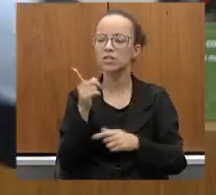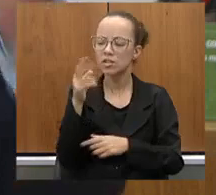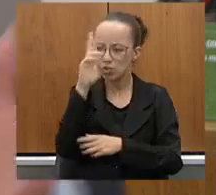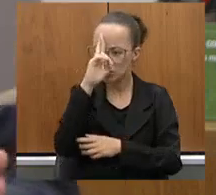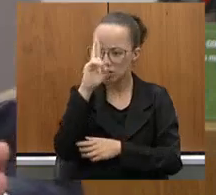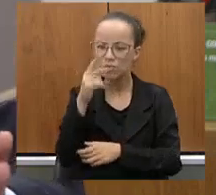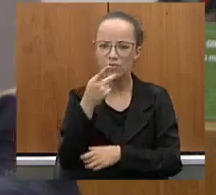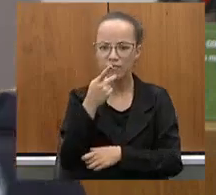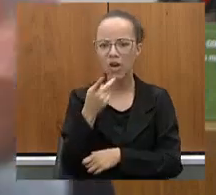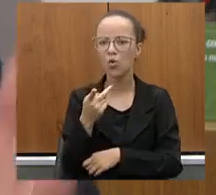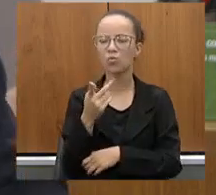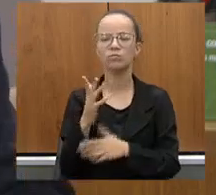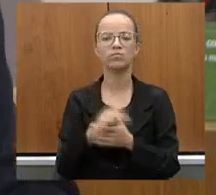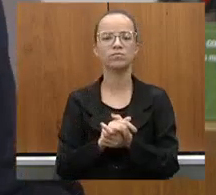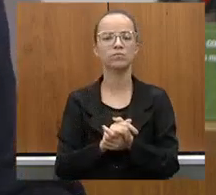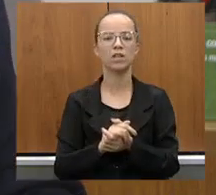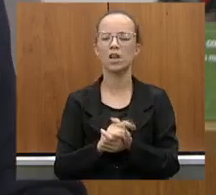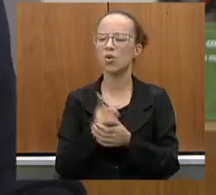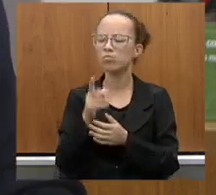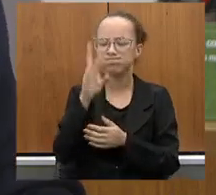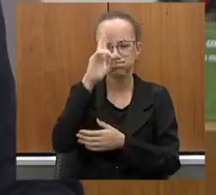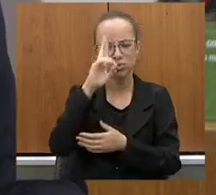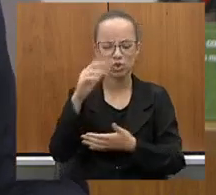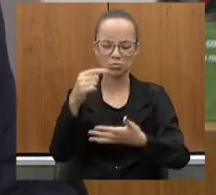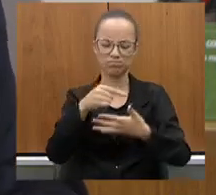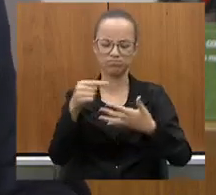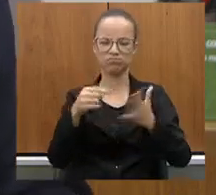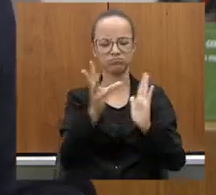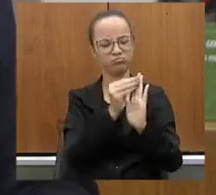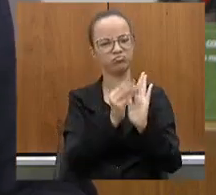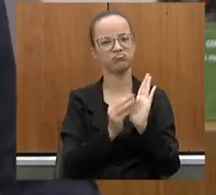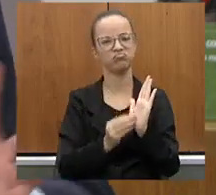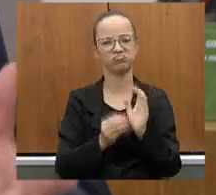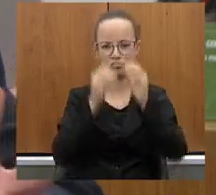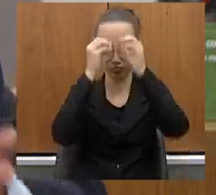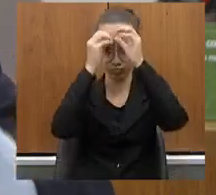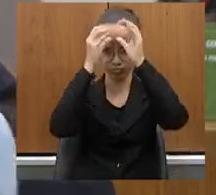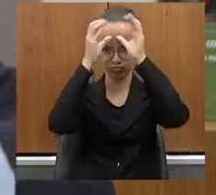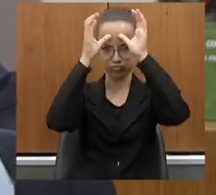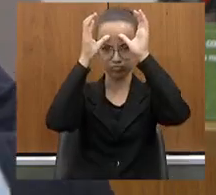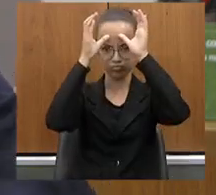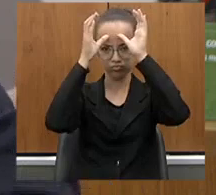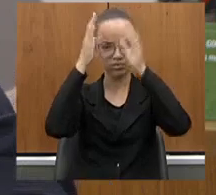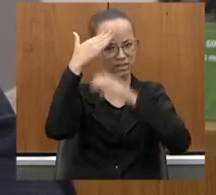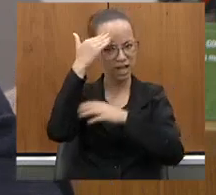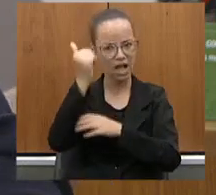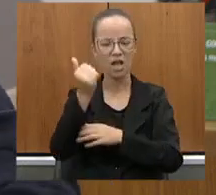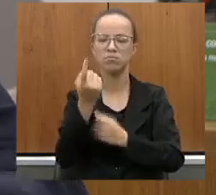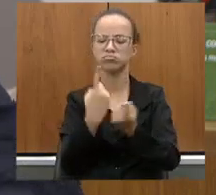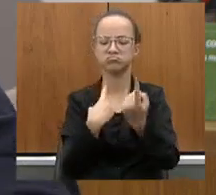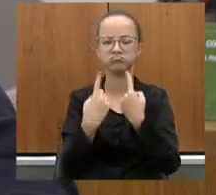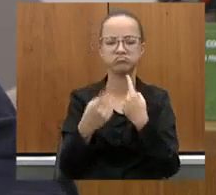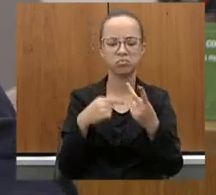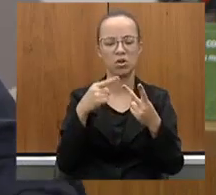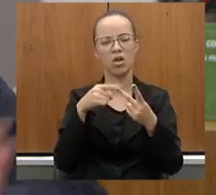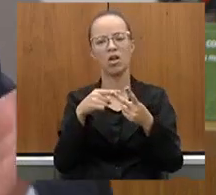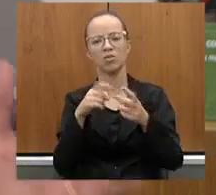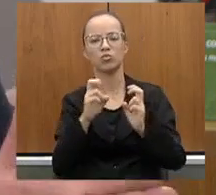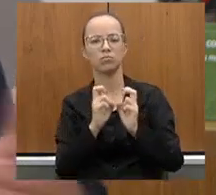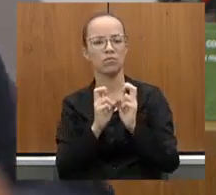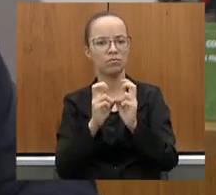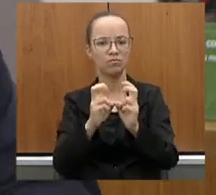respeito de tudo. não tem uma matéria que V. Exª desconheça através do ferroviário, do metrô,